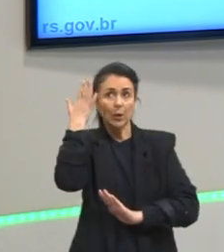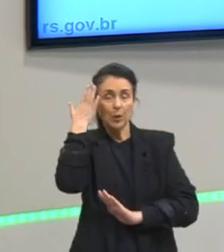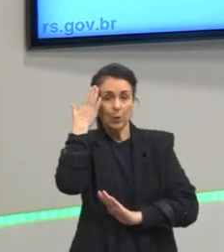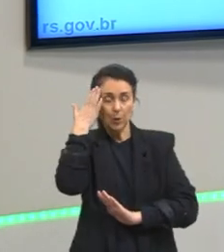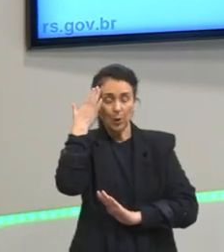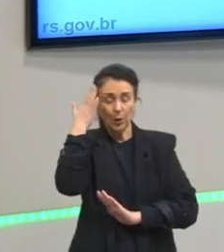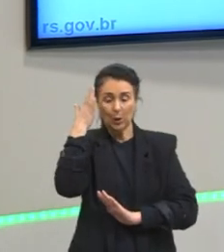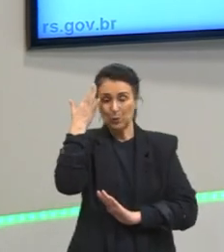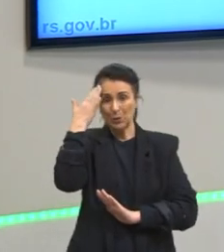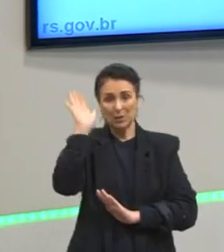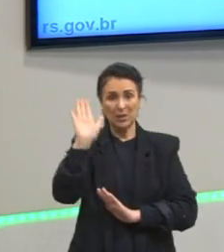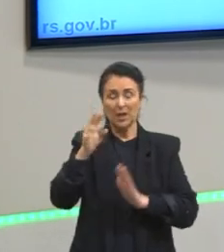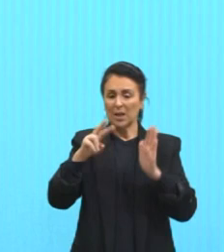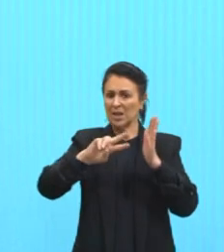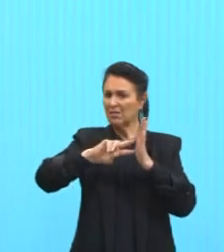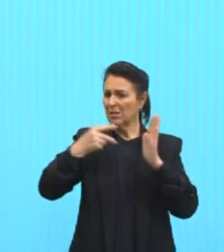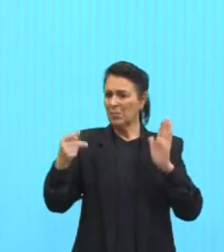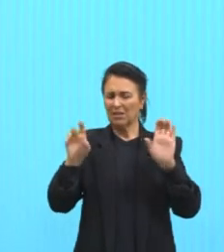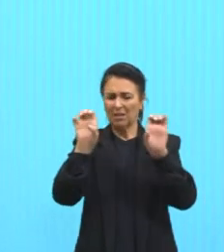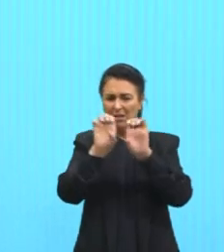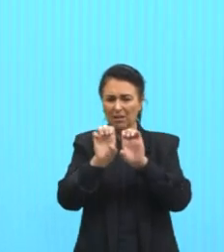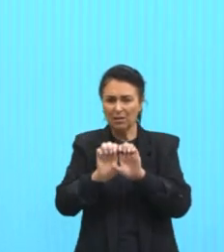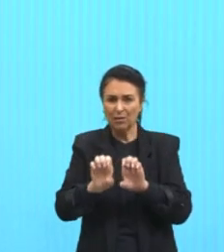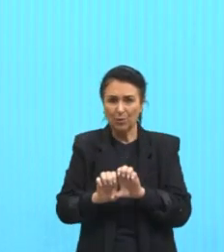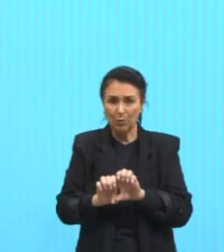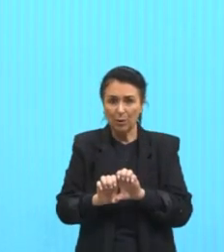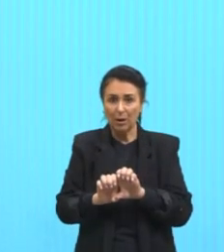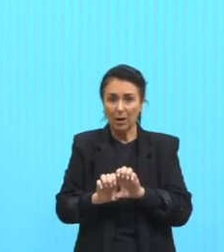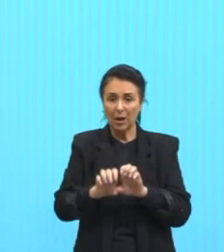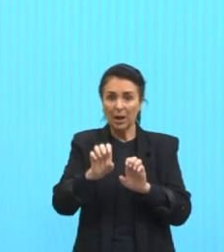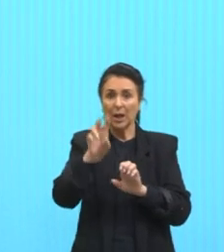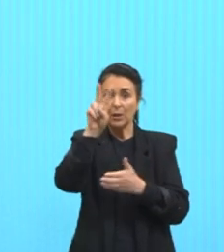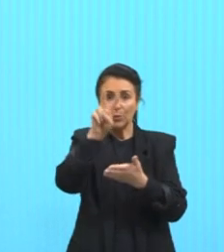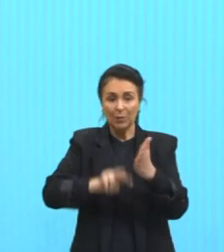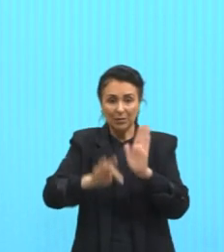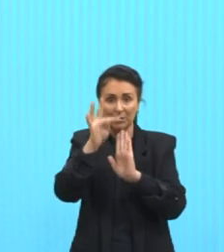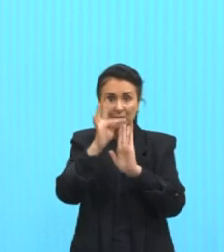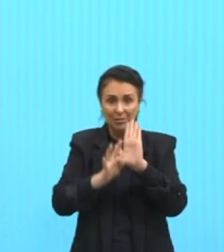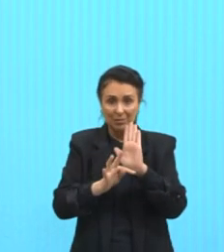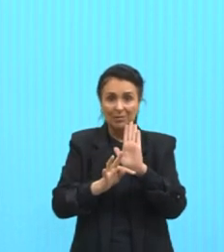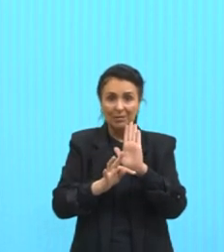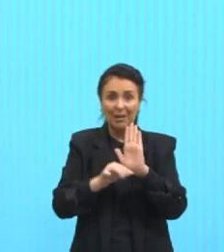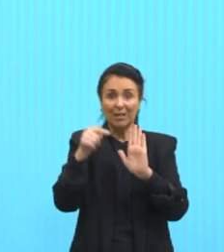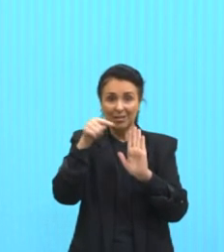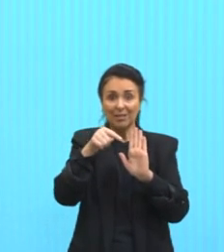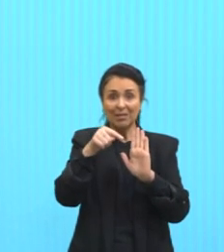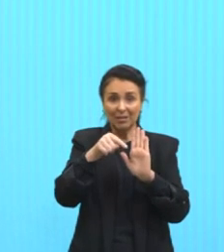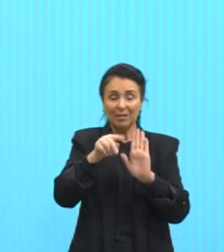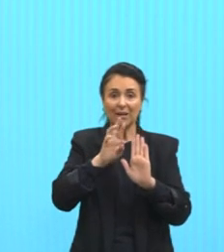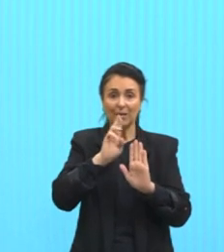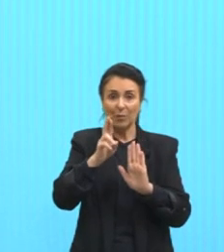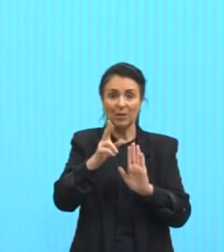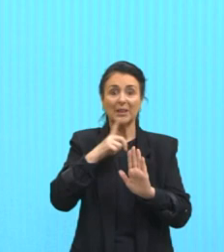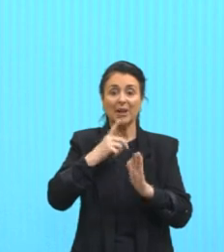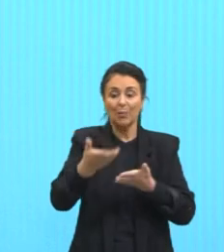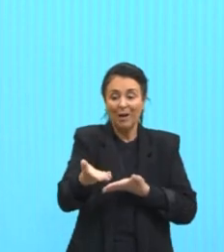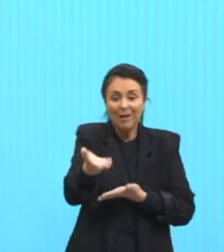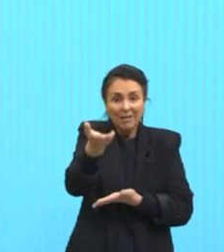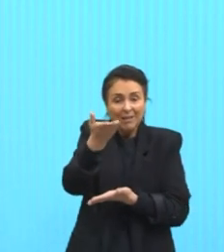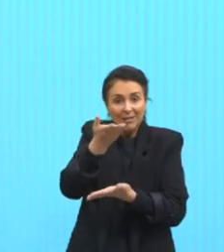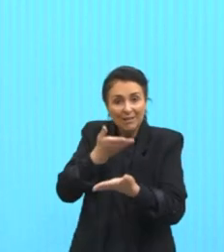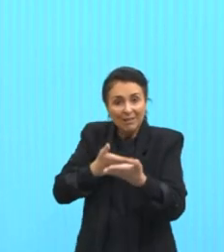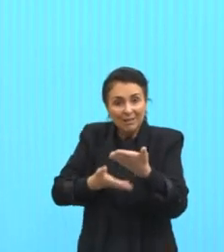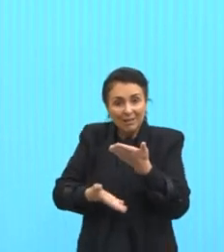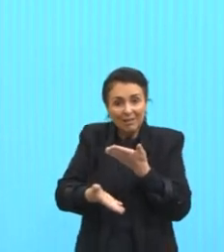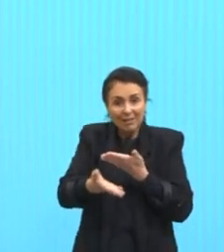mas eu li essa parte, eu consigo resolver. Porque está dizendo que está ocorrendo a interação. Se é uma interação, não